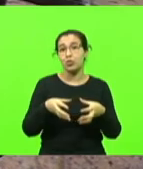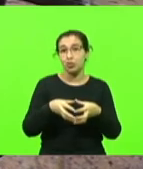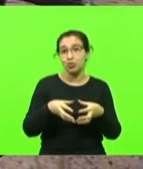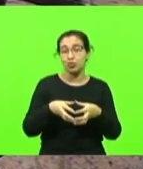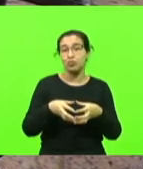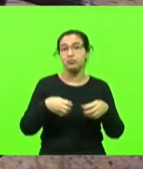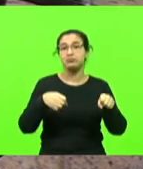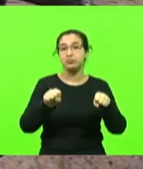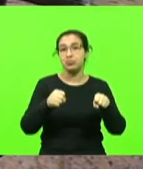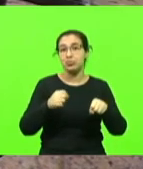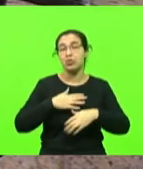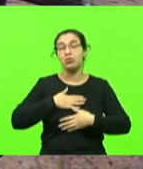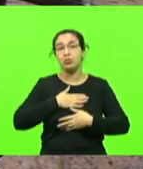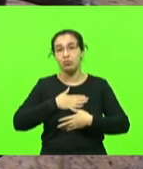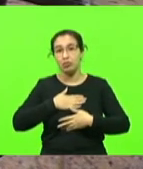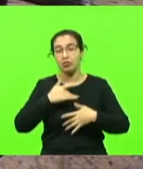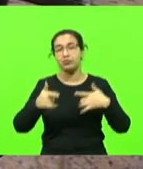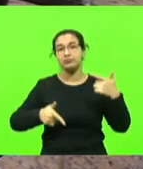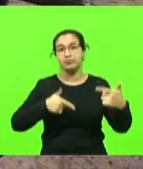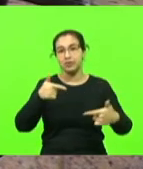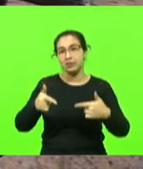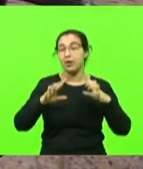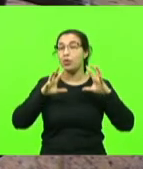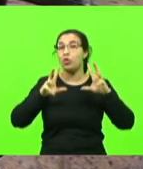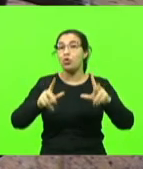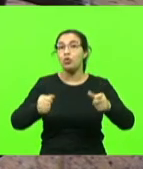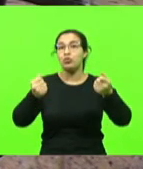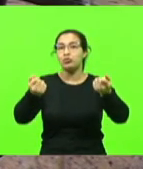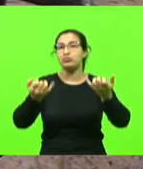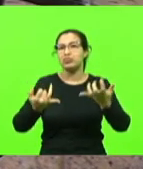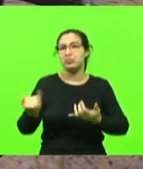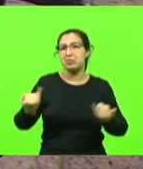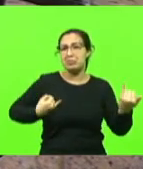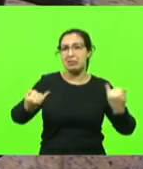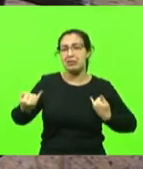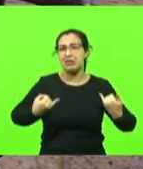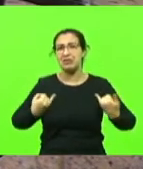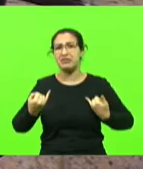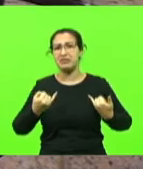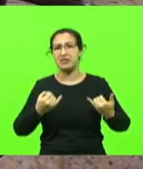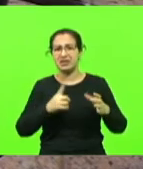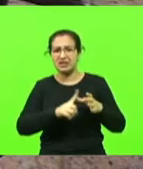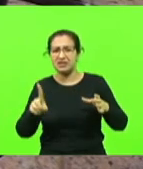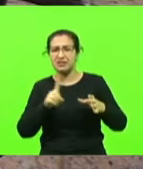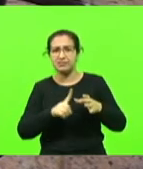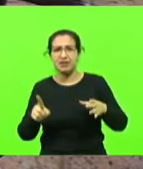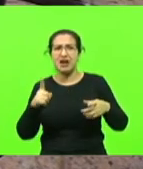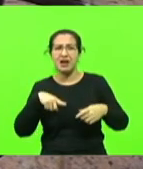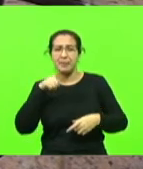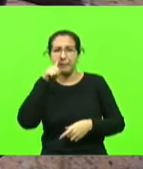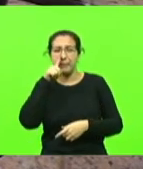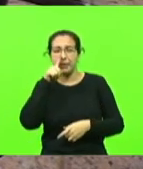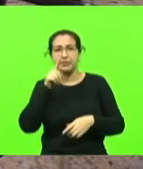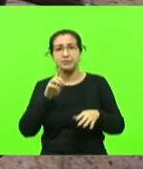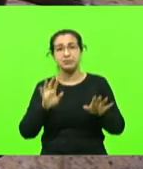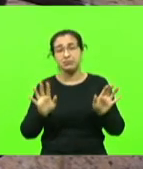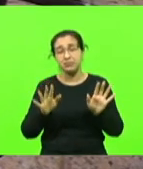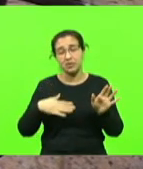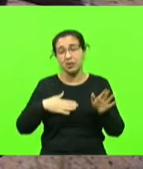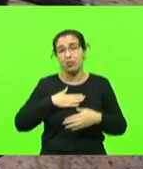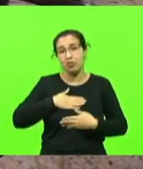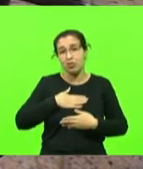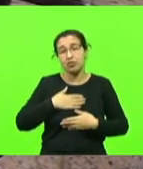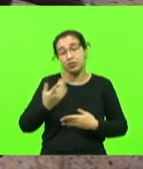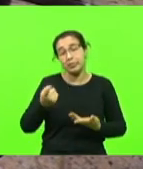do serviço, todo mundo dizia para mim, sai fora disso aí, cara, isso aí é perigoso, mas eu gostava, então é um risco que a gente está correndo, então